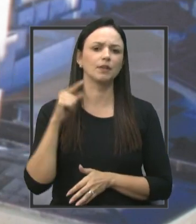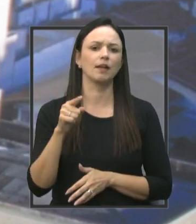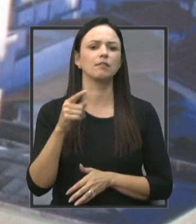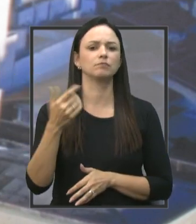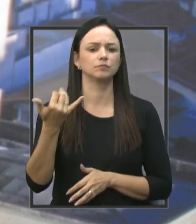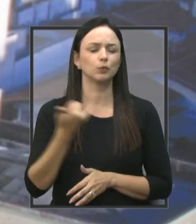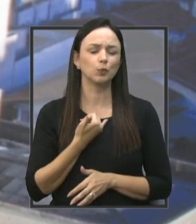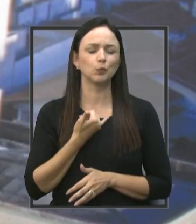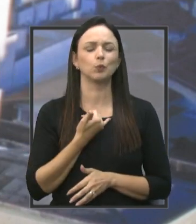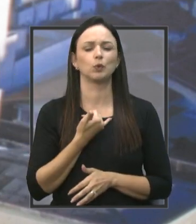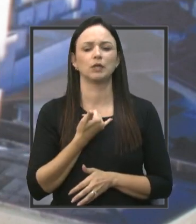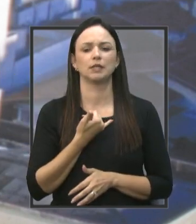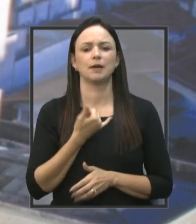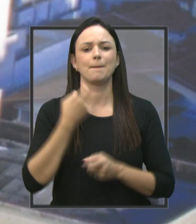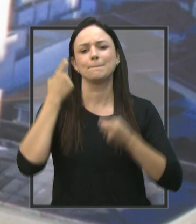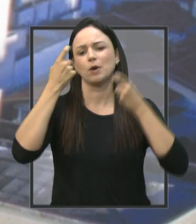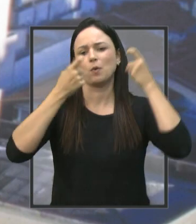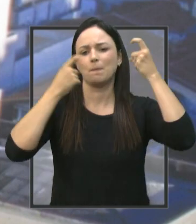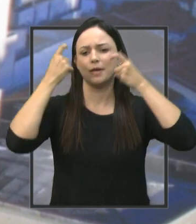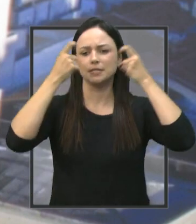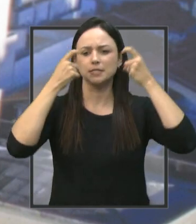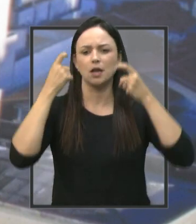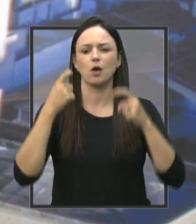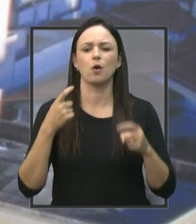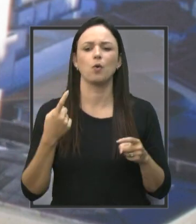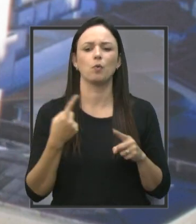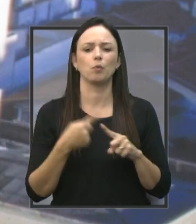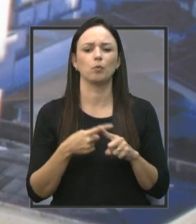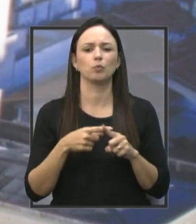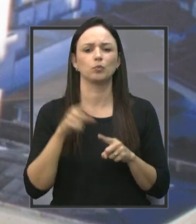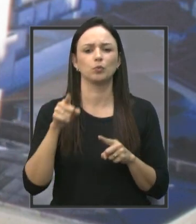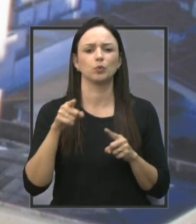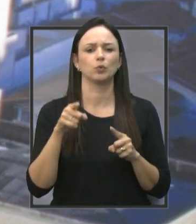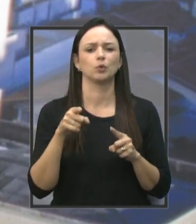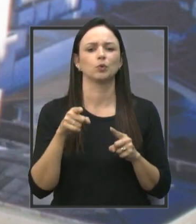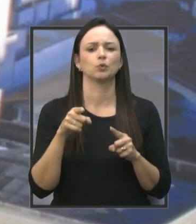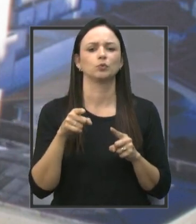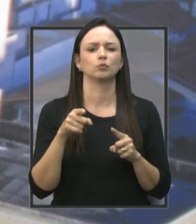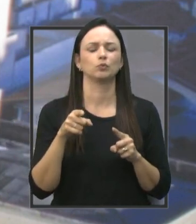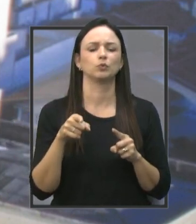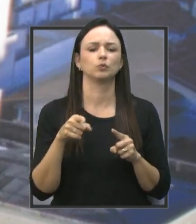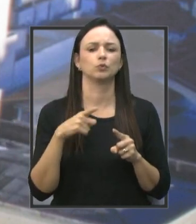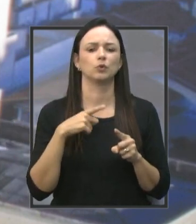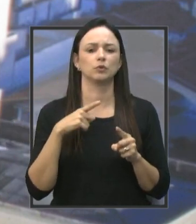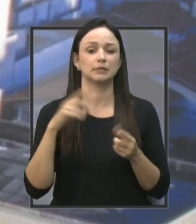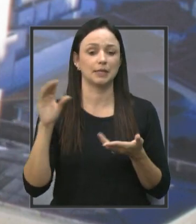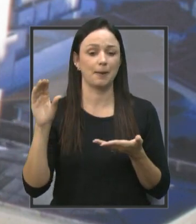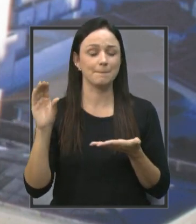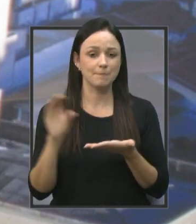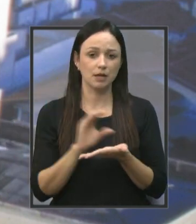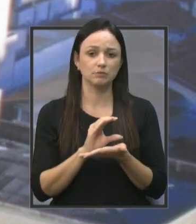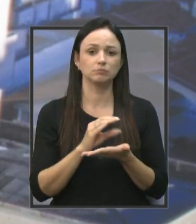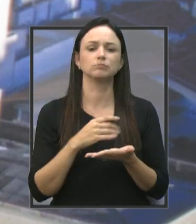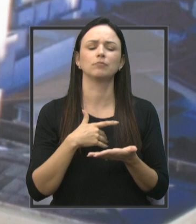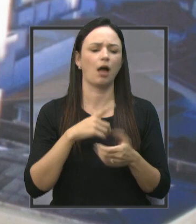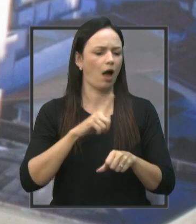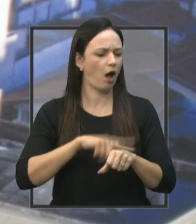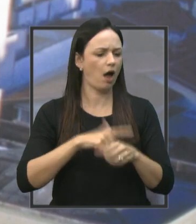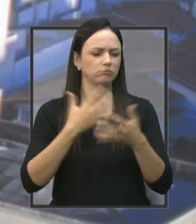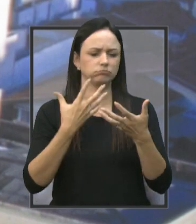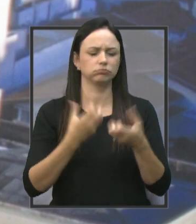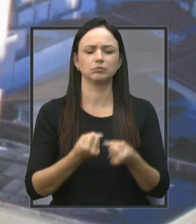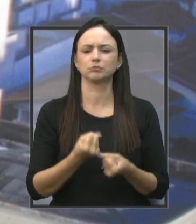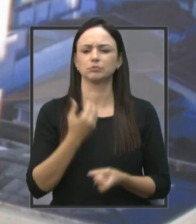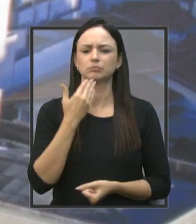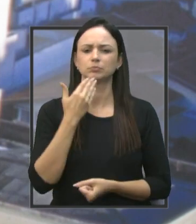informaram a preocupação deles com relação ao proposto na nossa emenda. E prontamente nós atendemos o pedido.